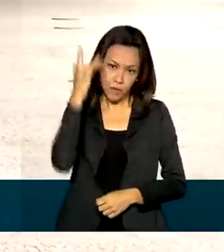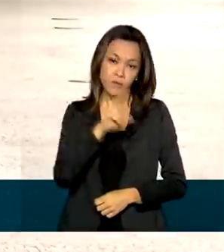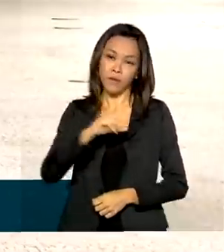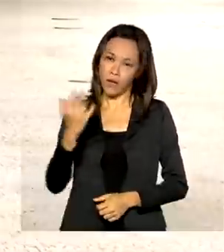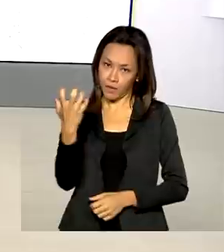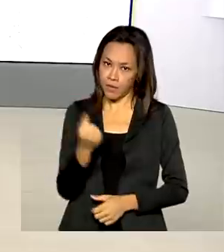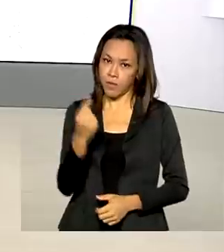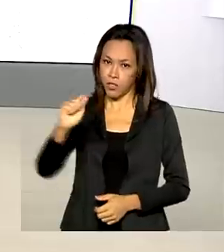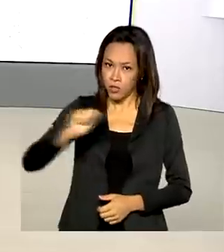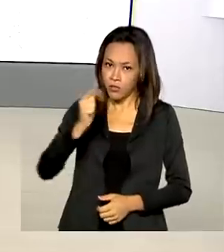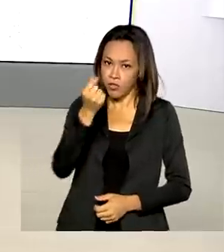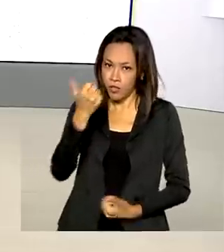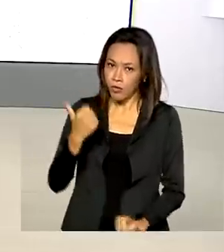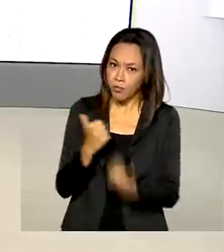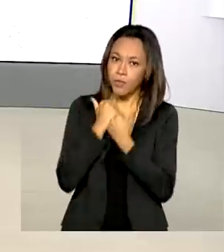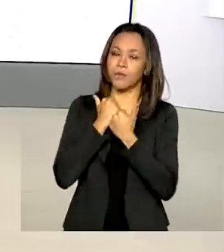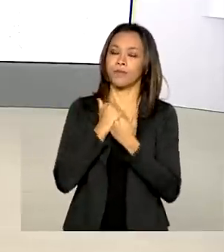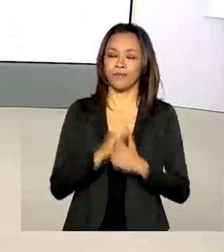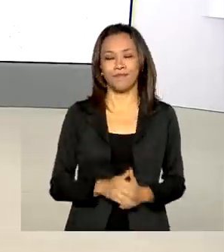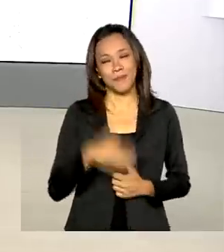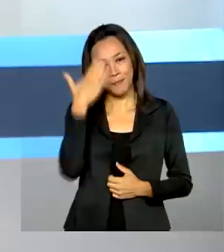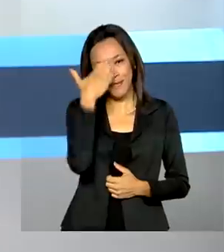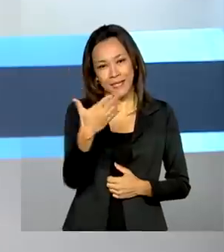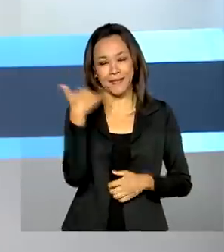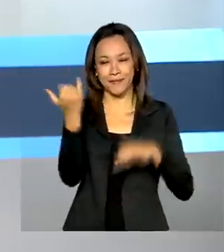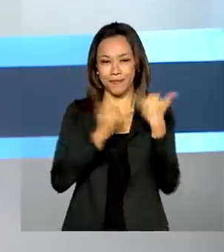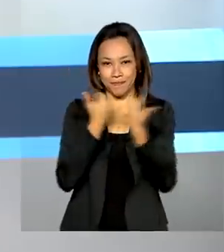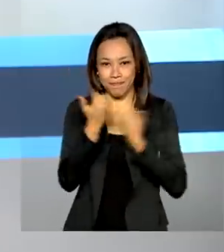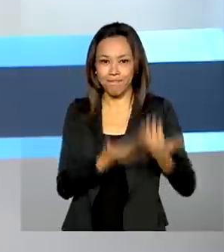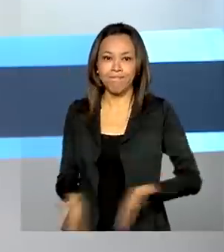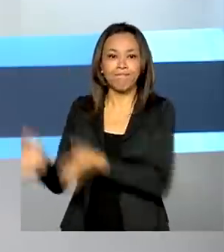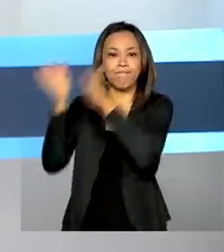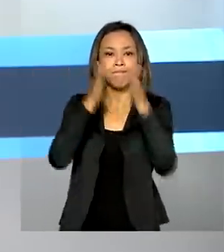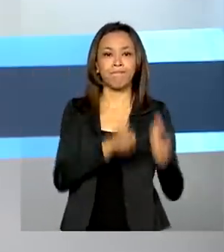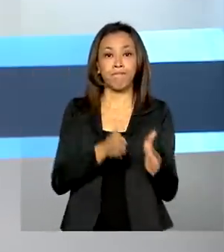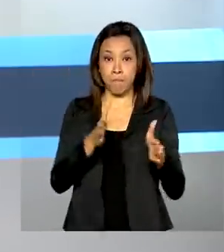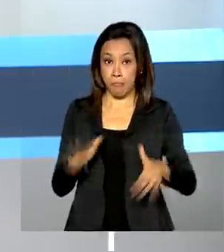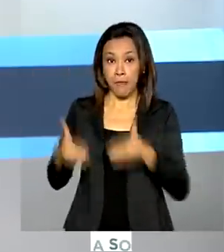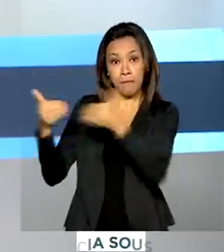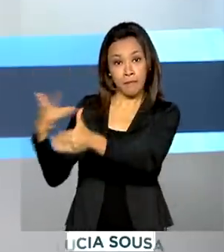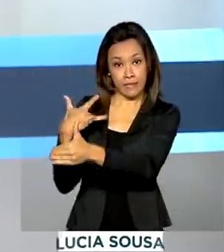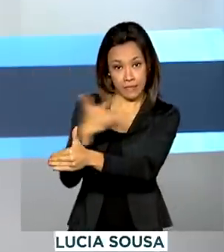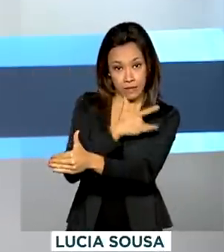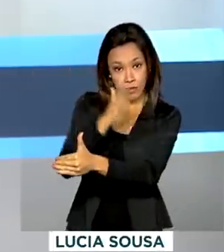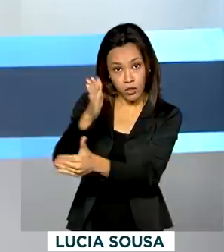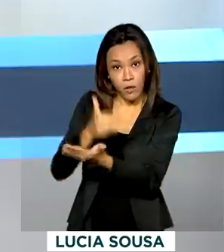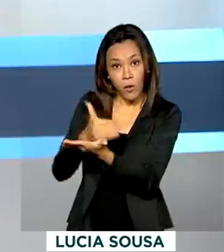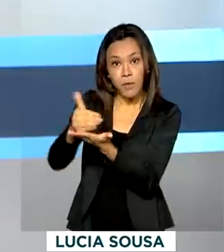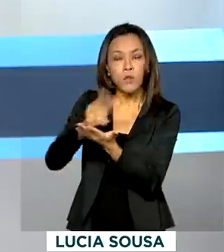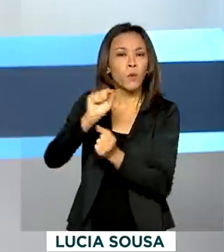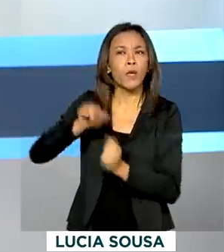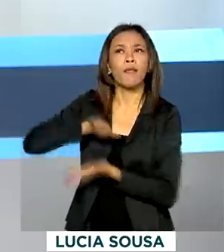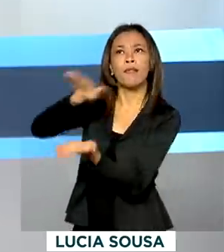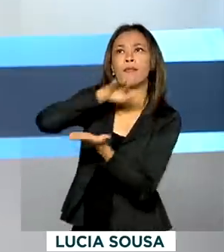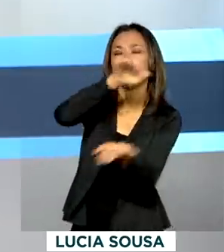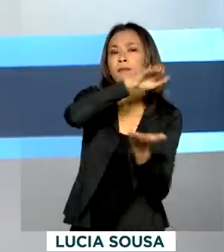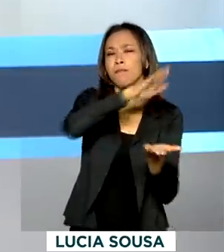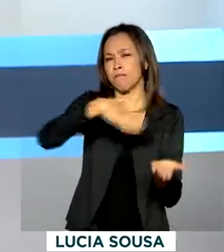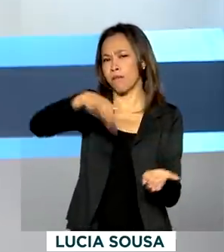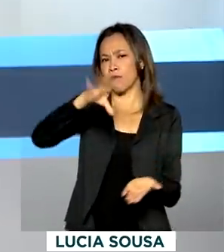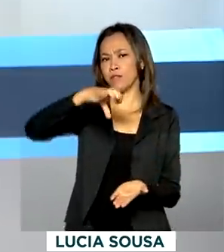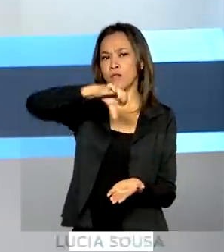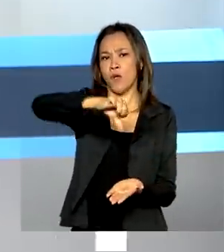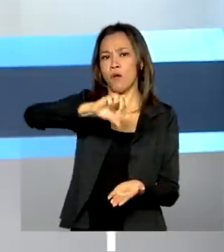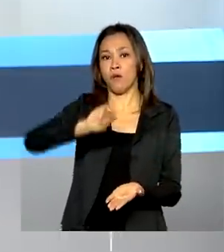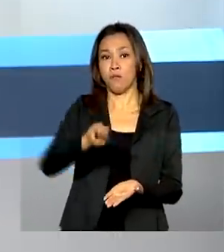Renata, com você. Certo, Glauco. Muito obrigada pelas suas informações. E o Ministério da Saúde começou a entrega de mais de 9 milhões de doses